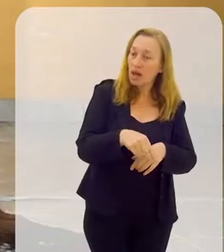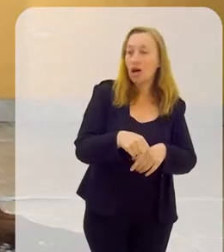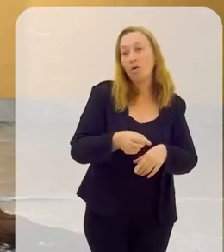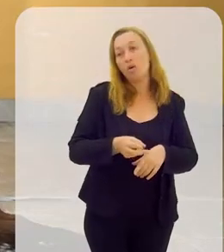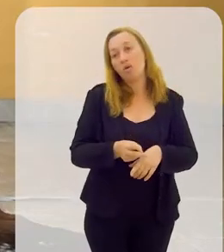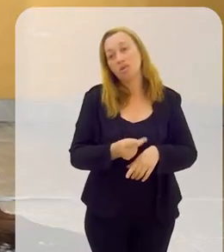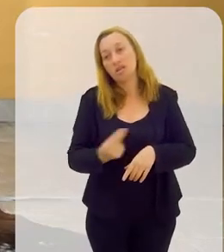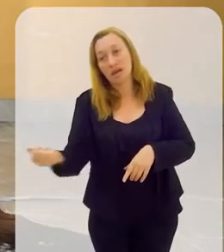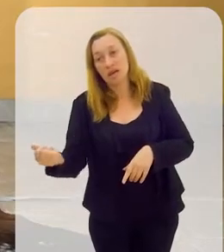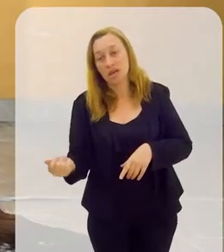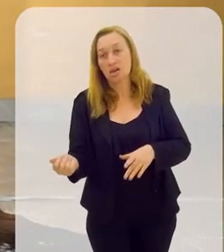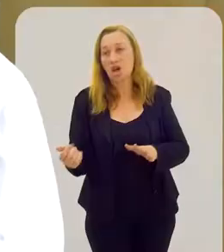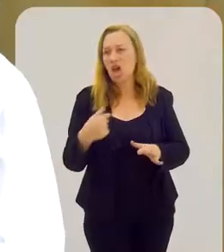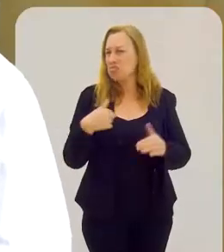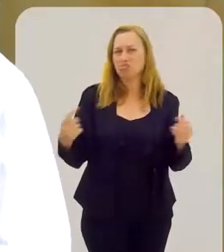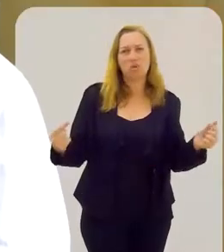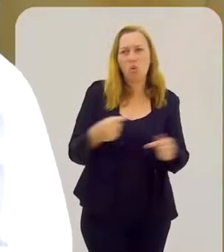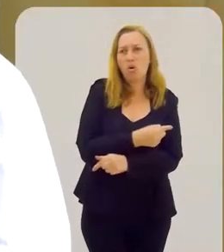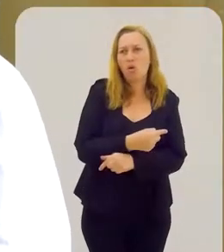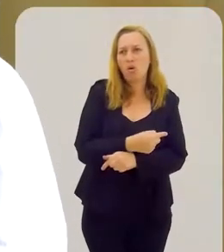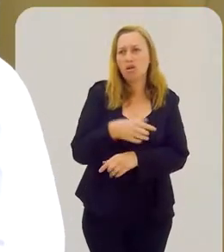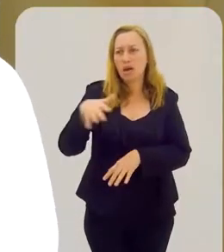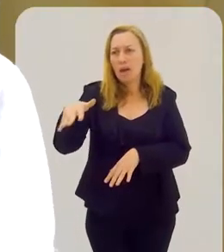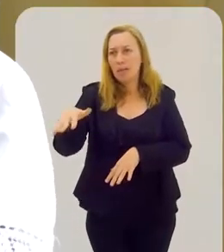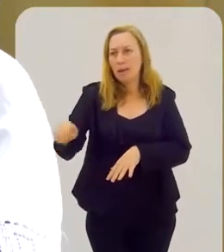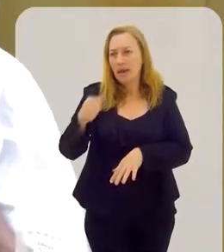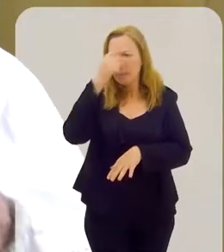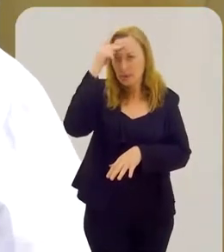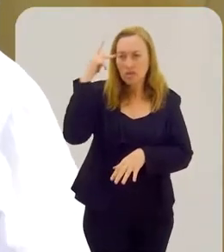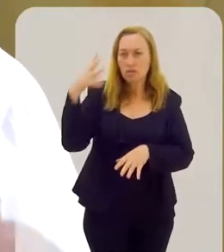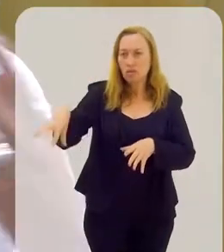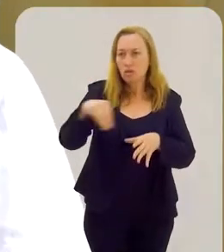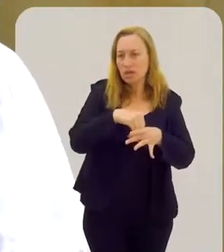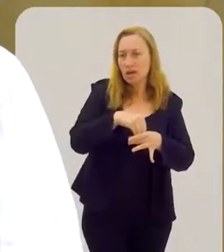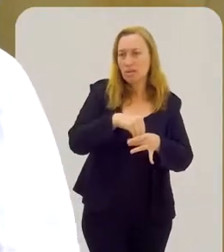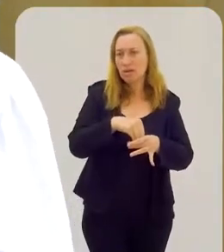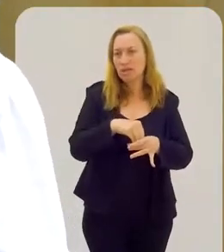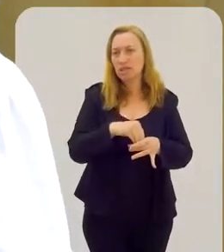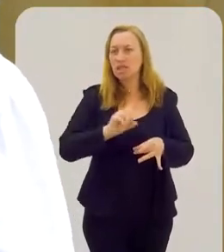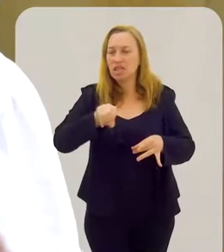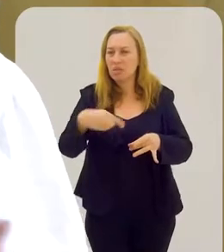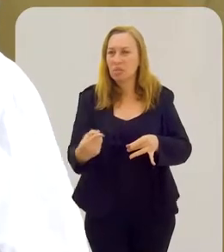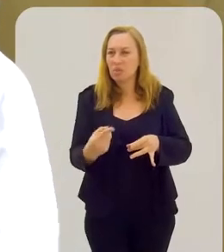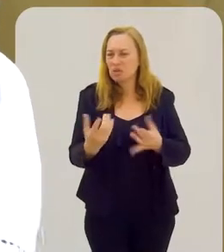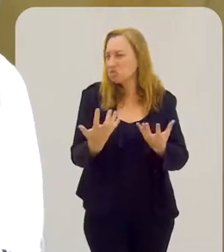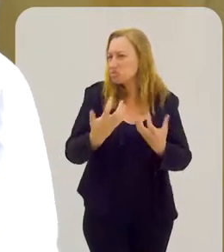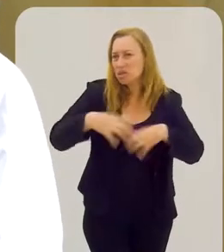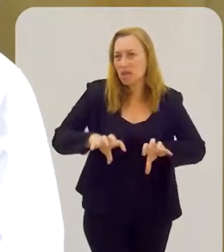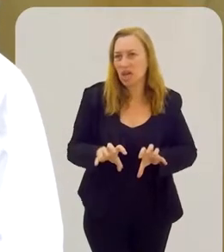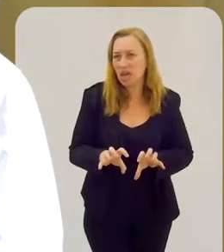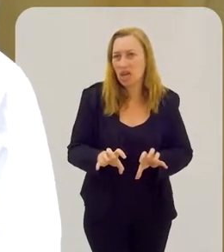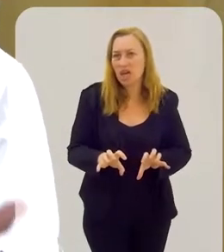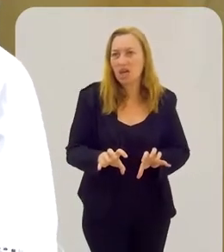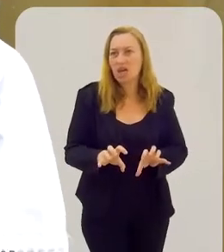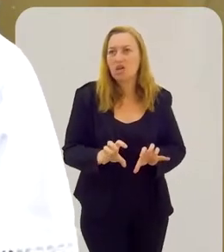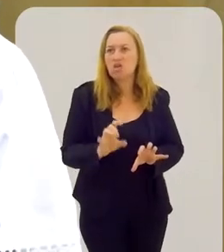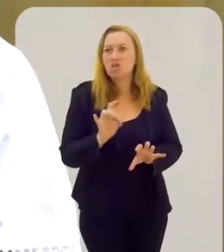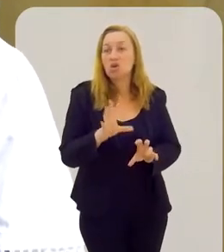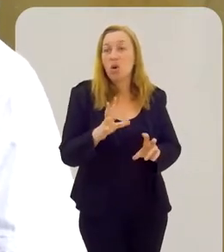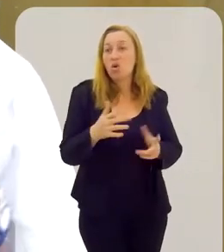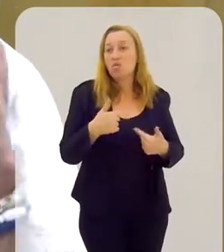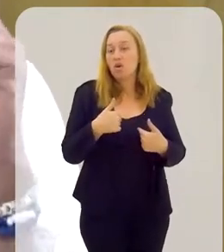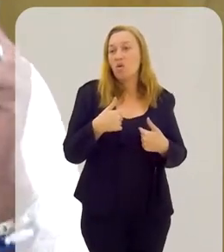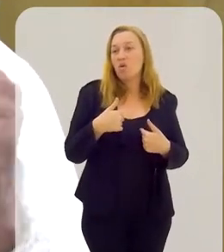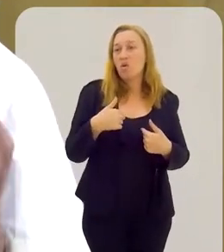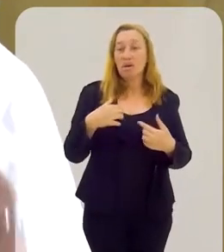três anos, você é que sabe da sua vida. Eu não concordo em pegar a pessoa, botar para dentro e a pessoa, muitas vezes, não é aquele querer. Aí eu vou ter só